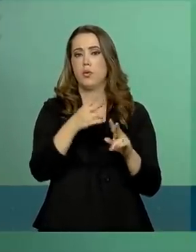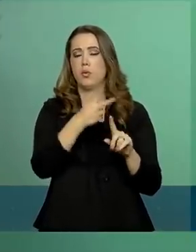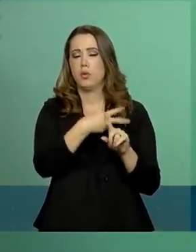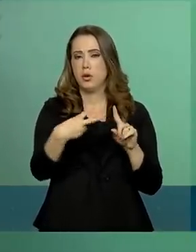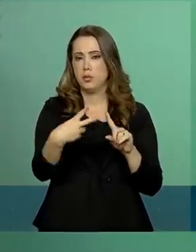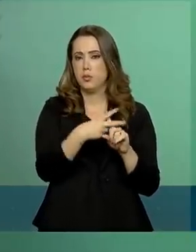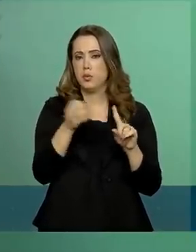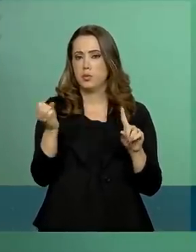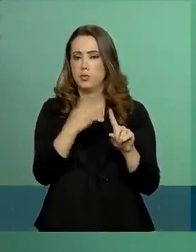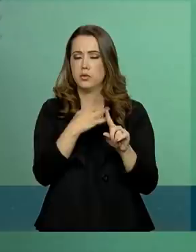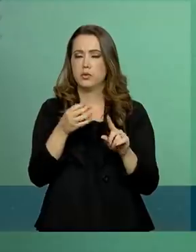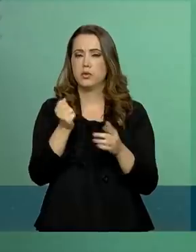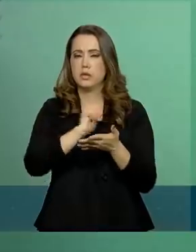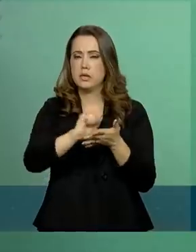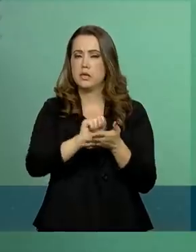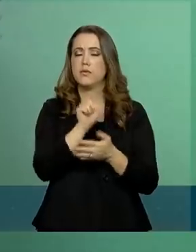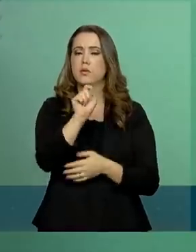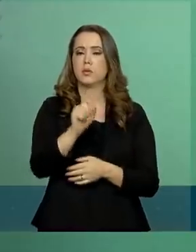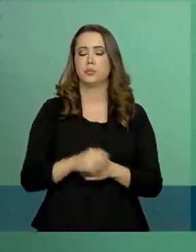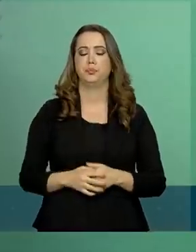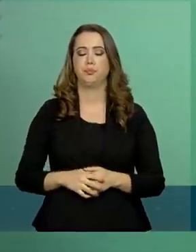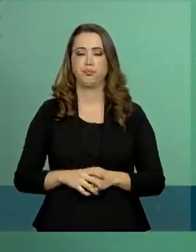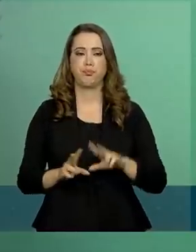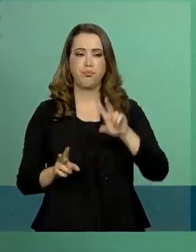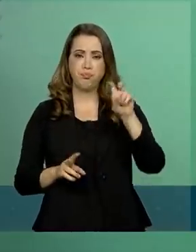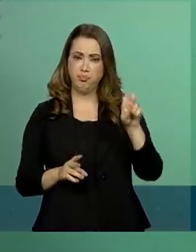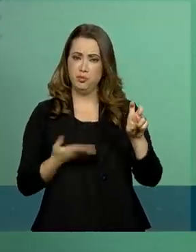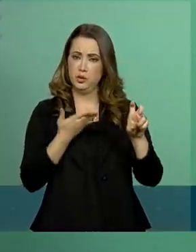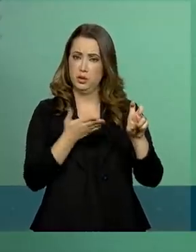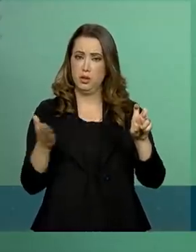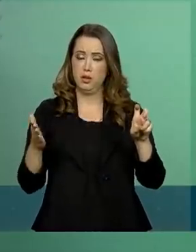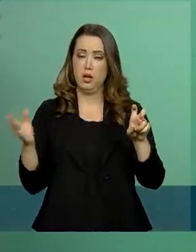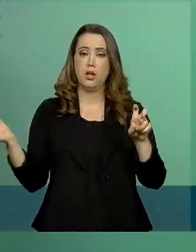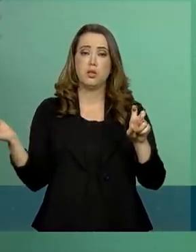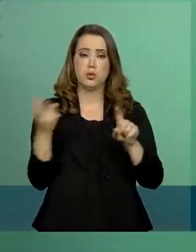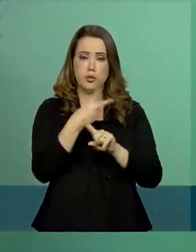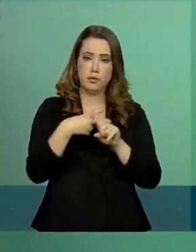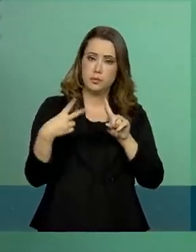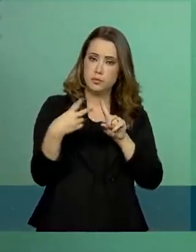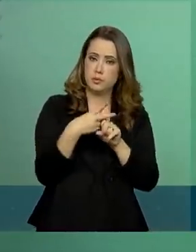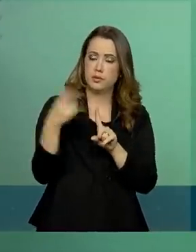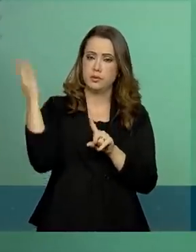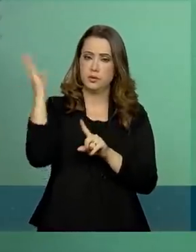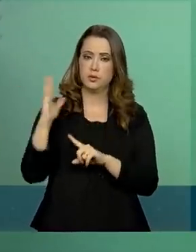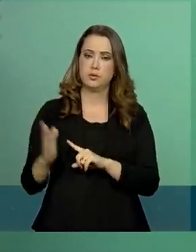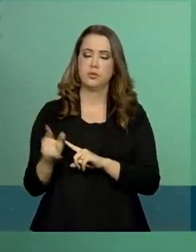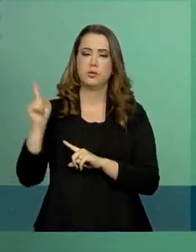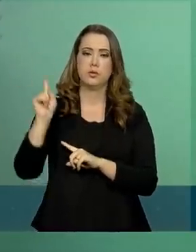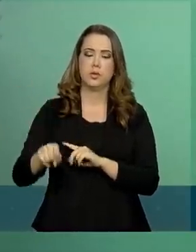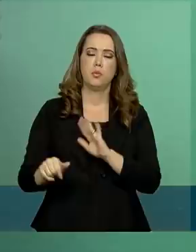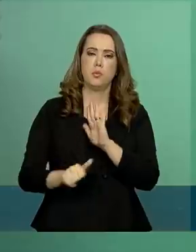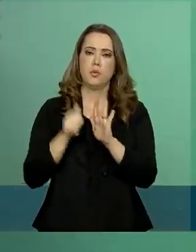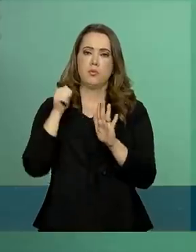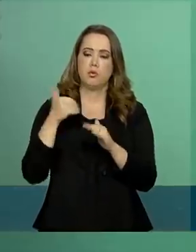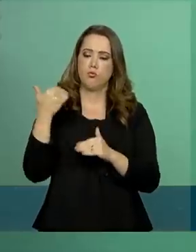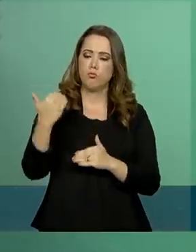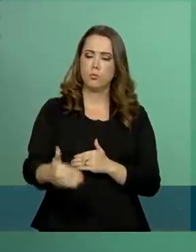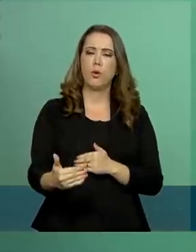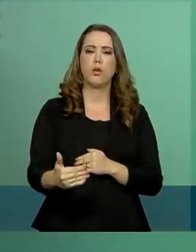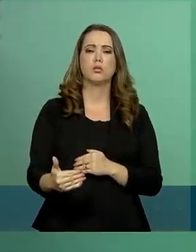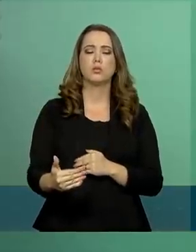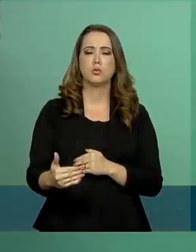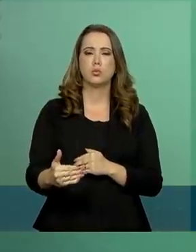o seguinte teor. Abro aspas. Atualizar a Previdência brasileira será o primeiro passo